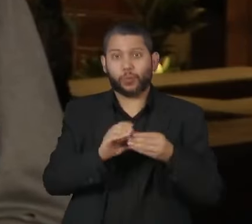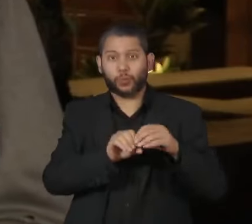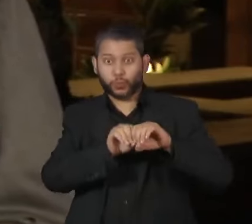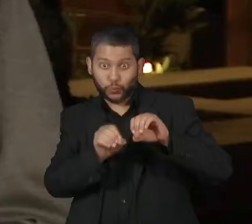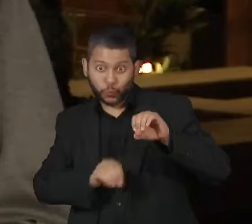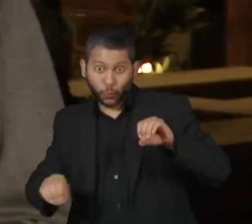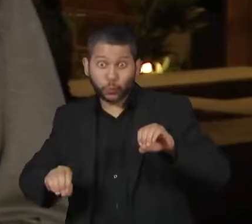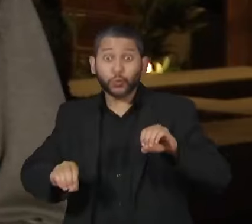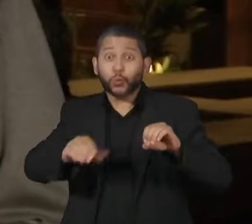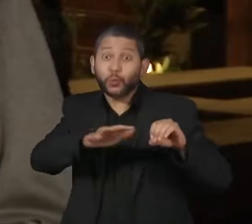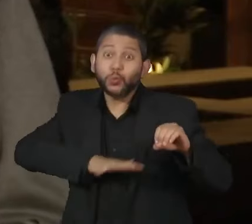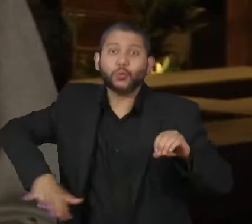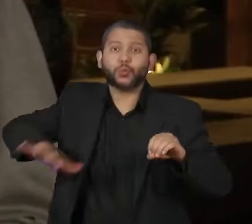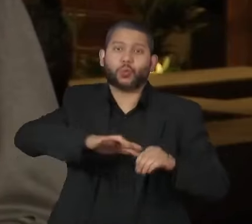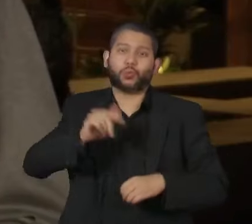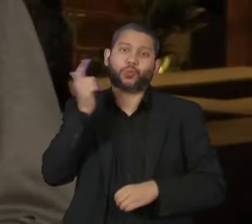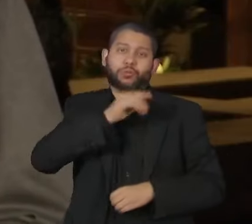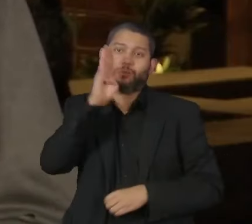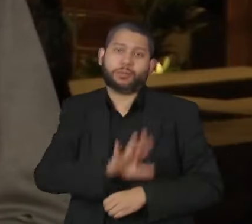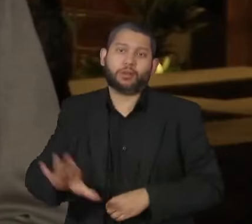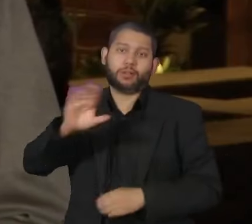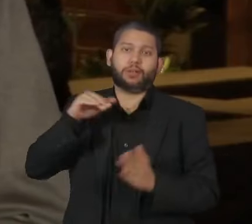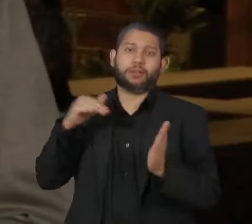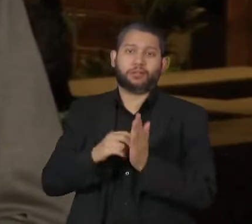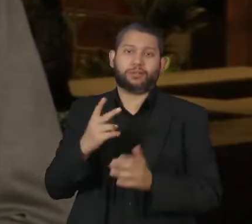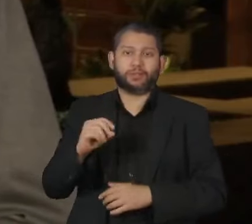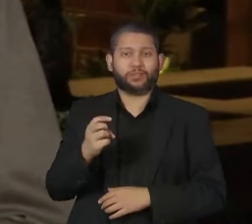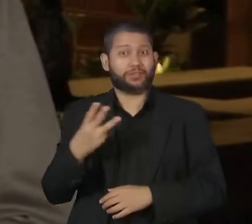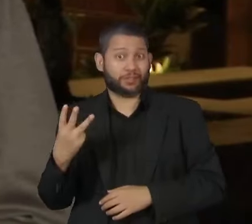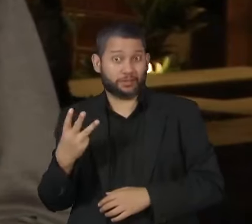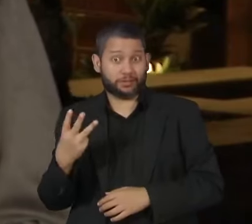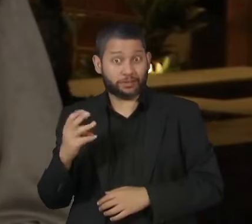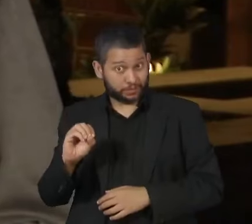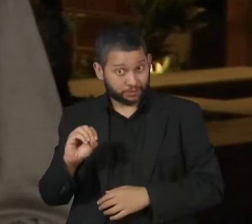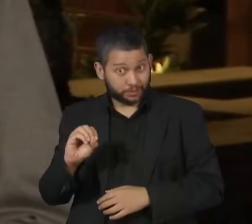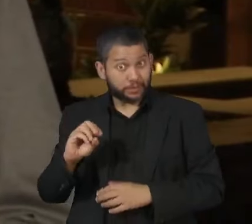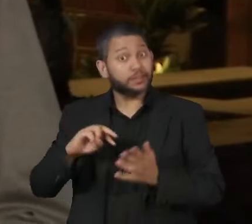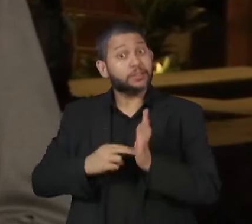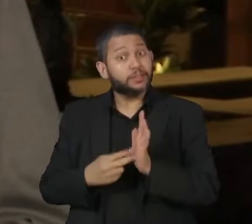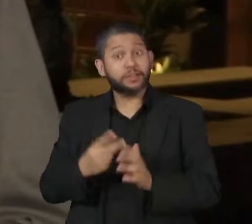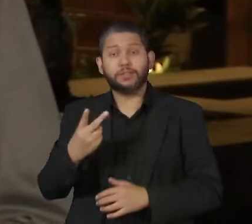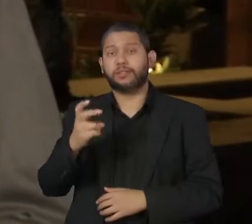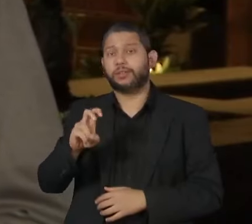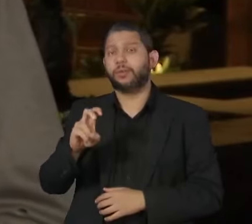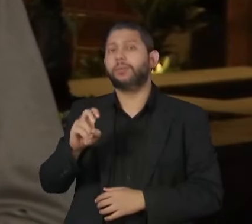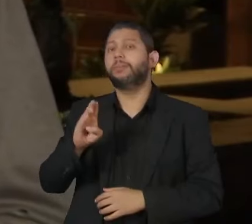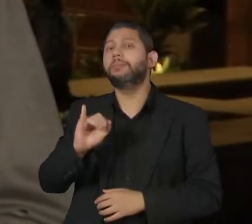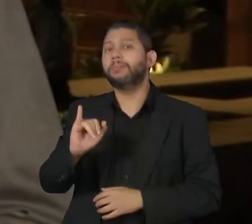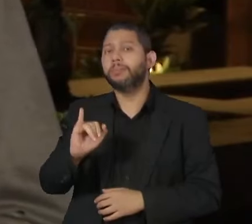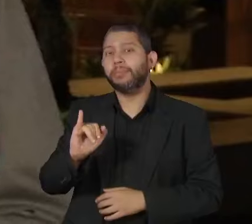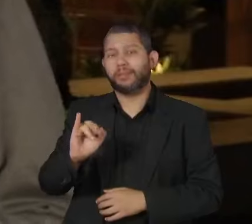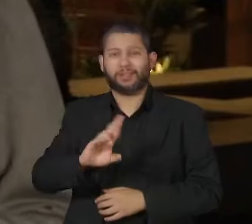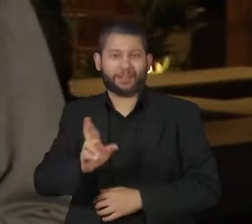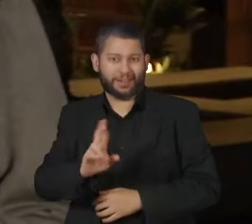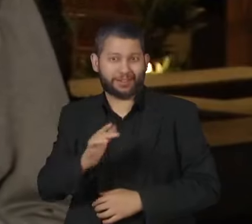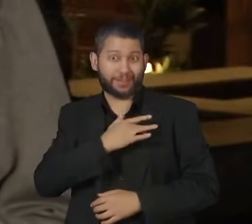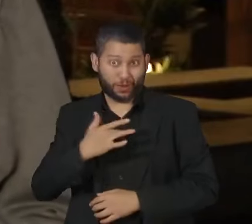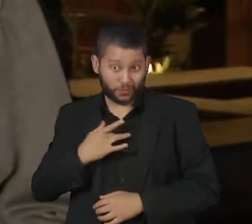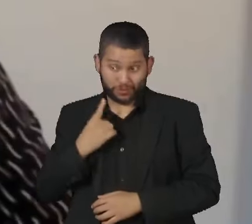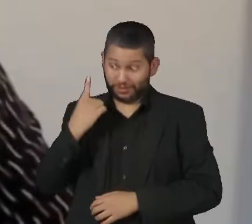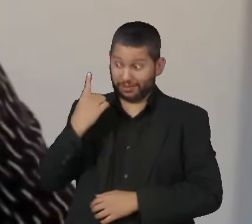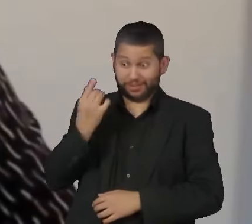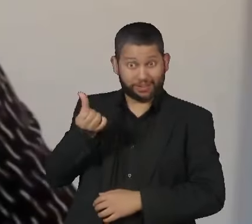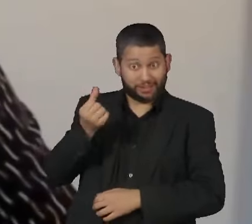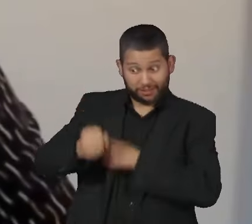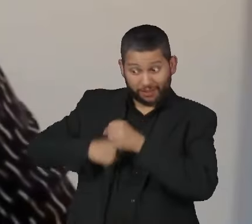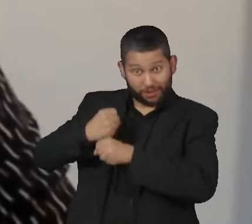O estudo estima que isso pode gerar uma economia de 25 bilhões de reais para o sistema de saúde nos próximos 16 anos.